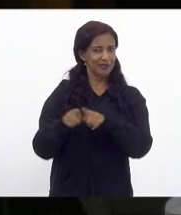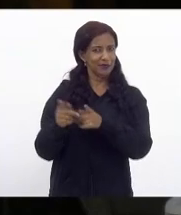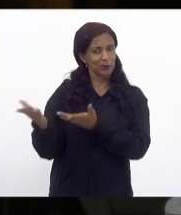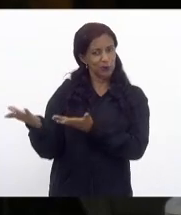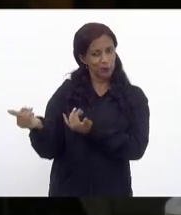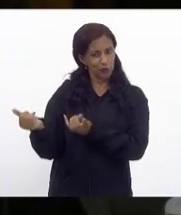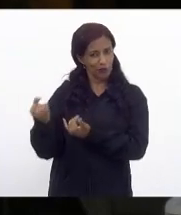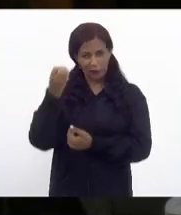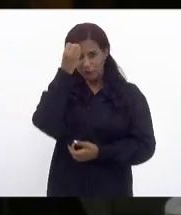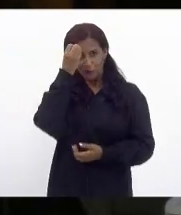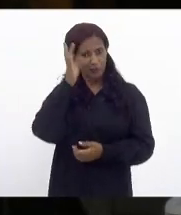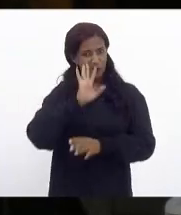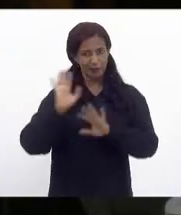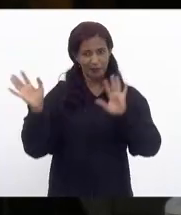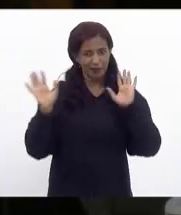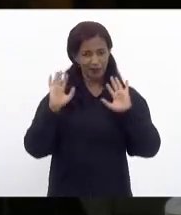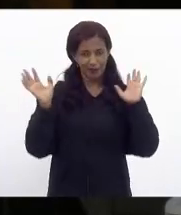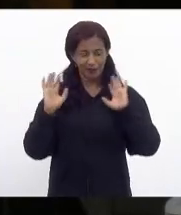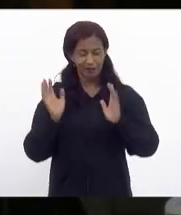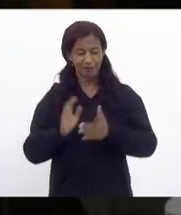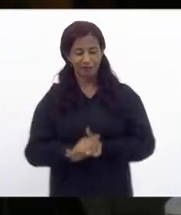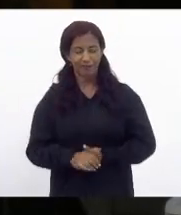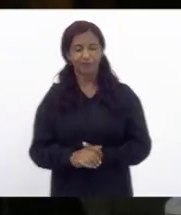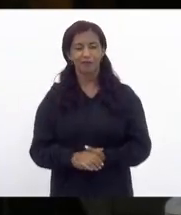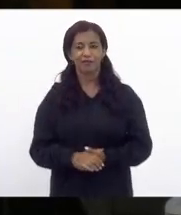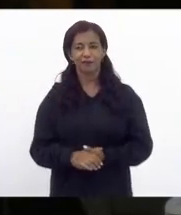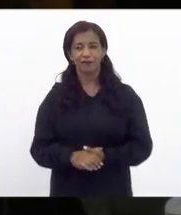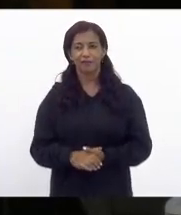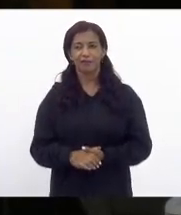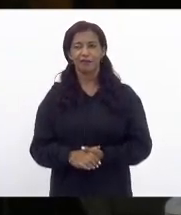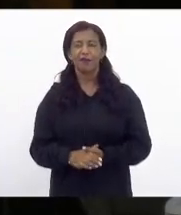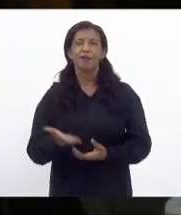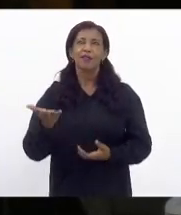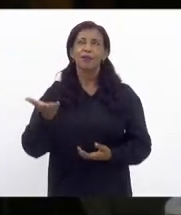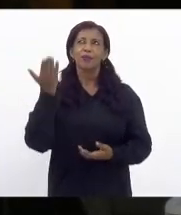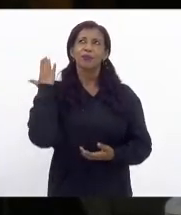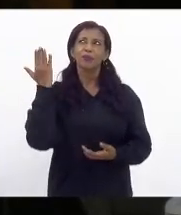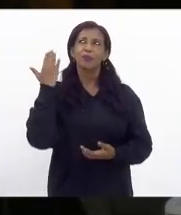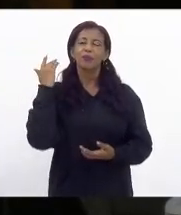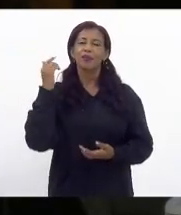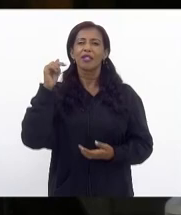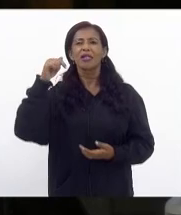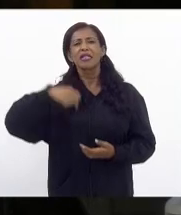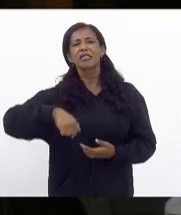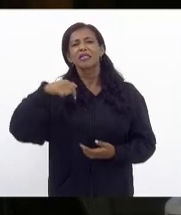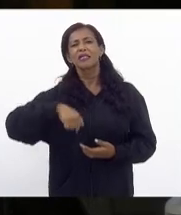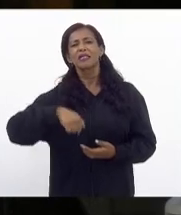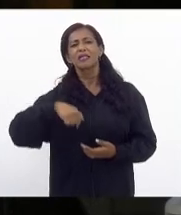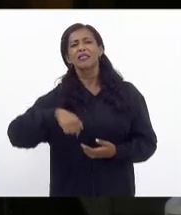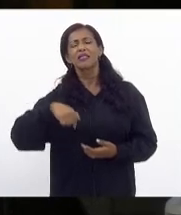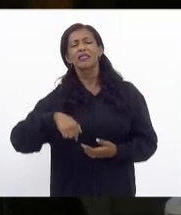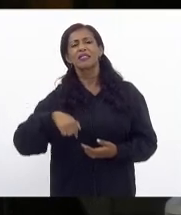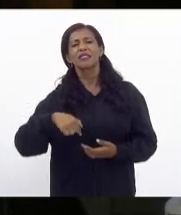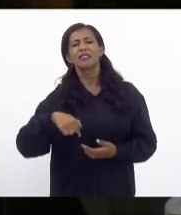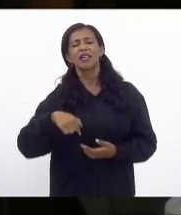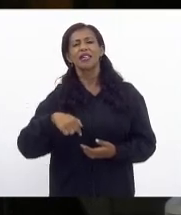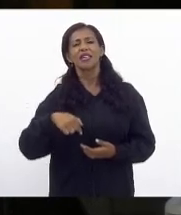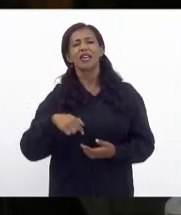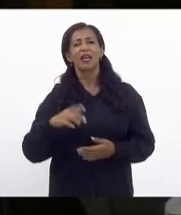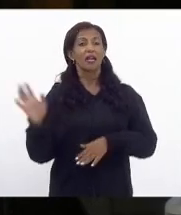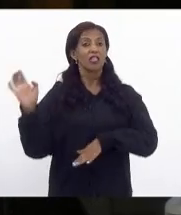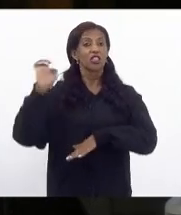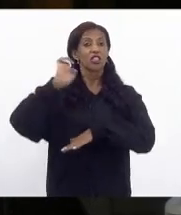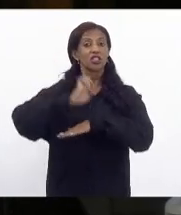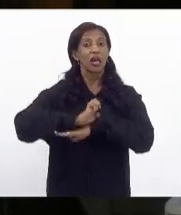hão de lembrar que na época que isso aqui ainda era estado da Guanabara